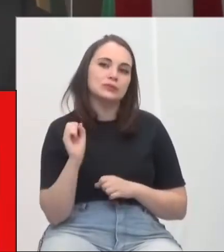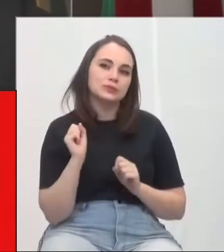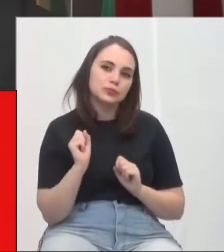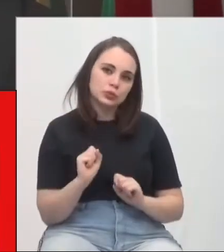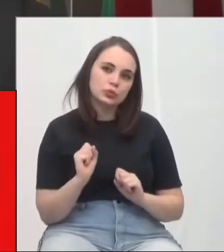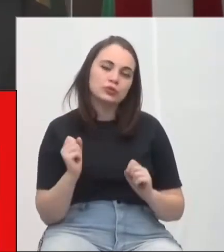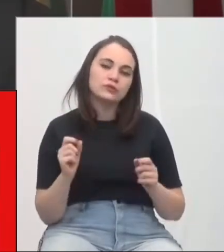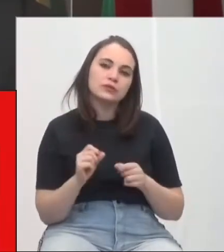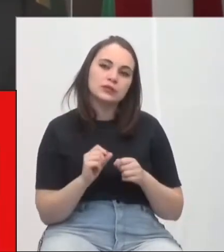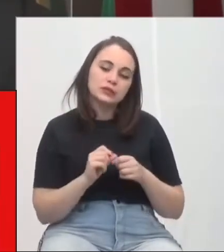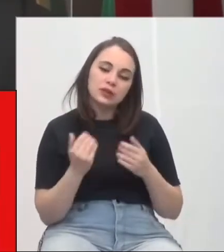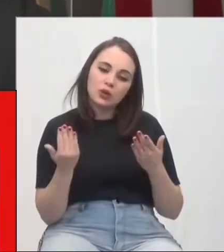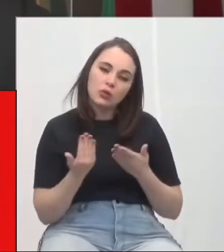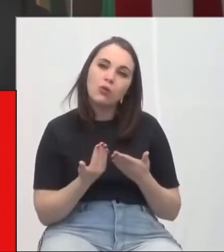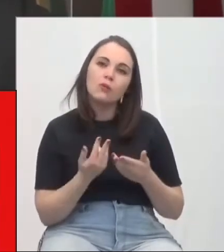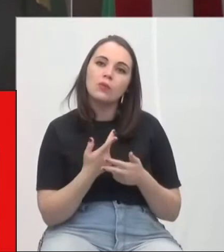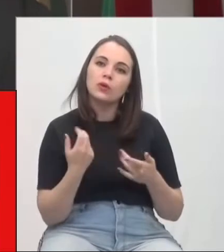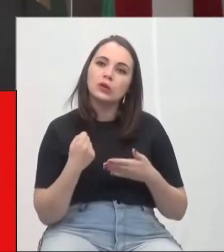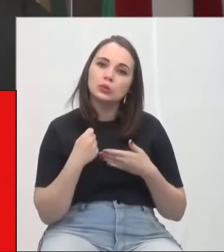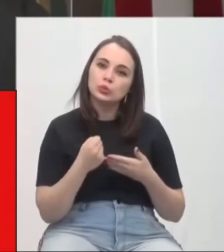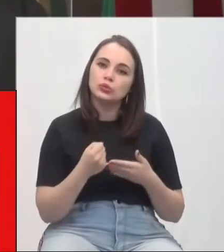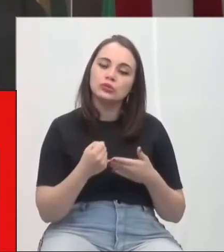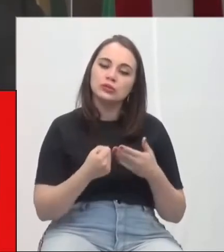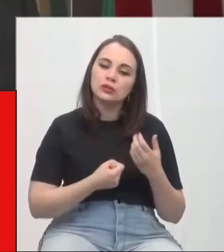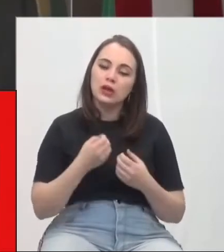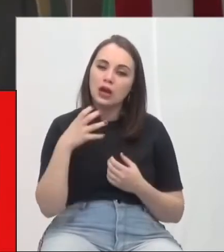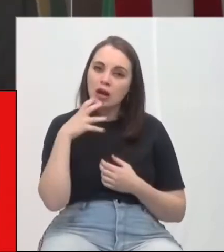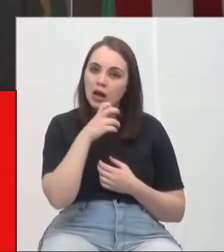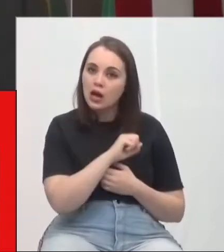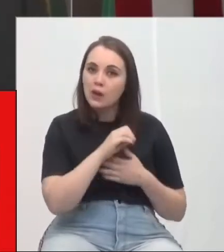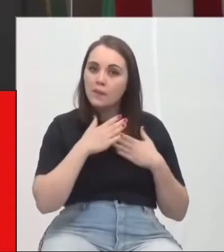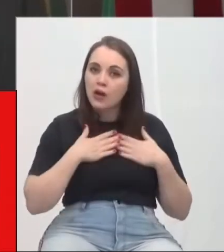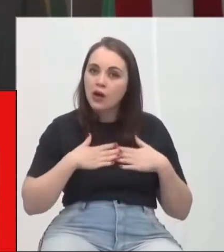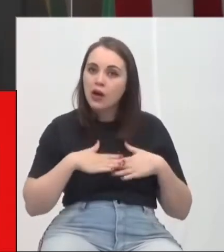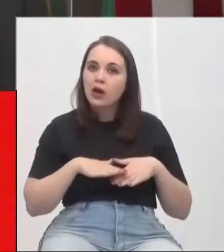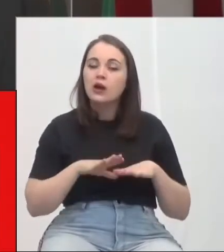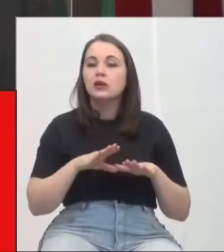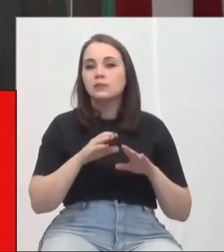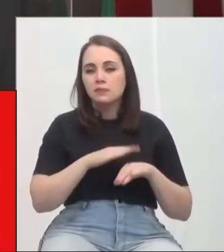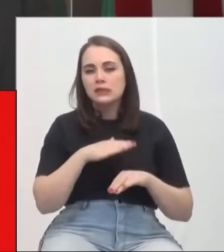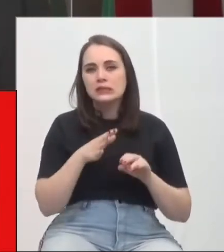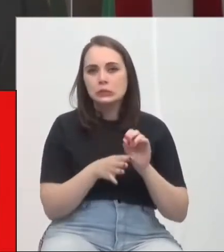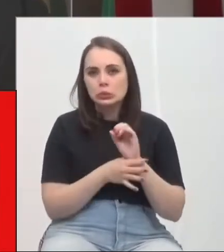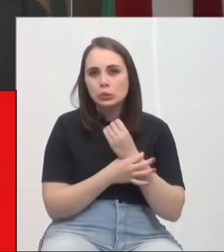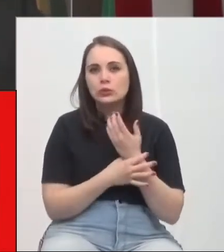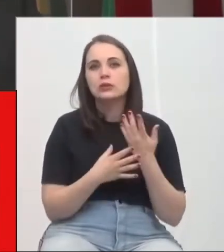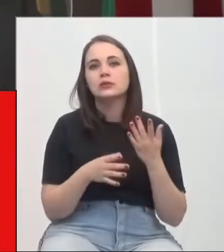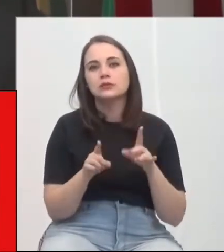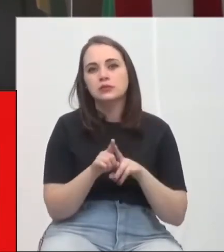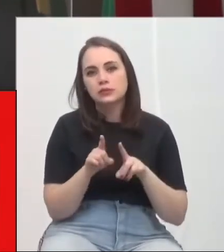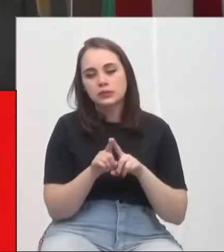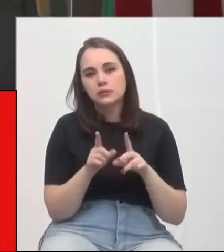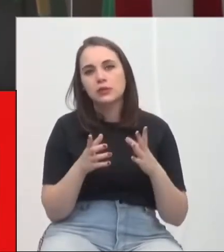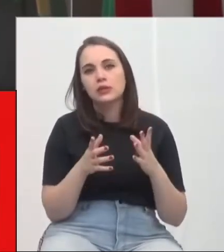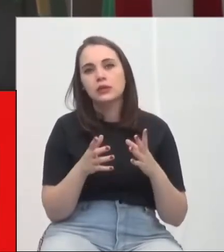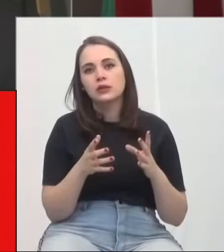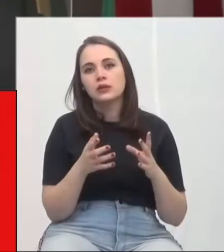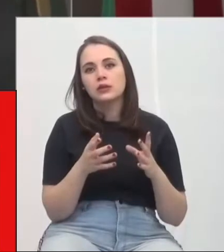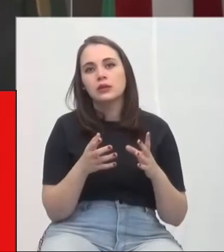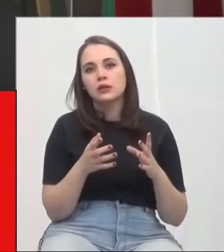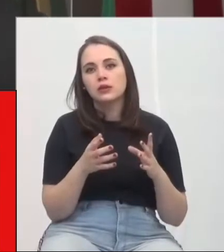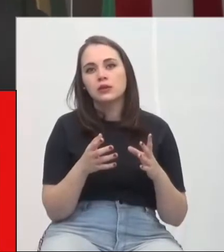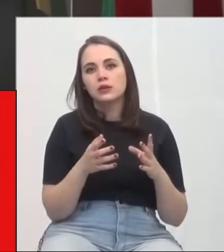colocado ali um redutor de velocidade, e a gente possa, então, trafegar com mais segurança, e atender com intuito a